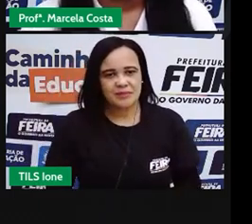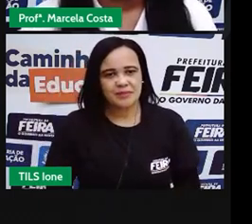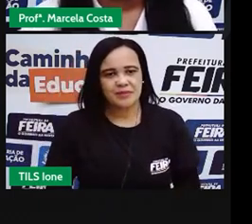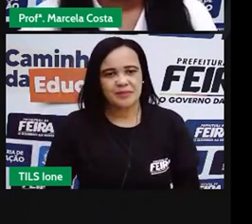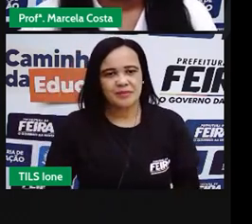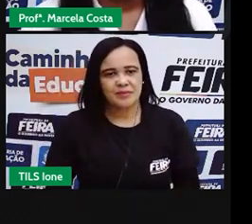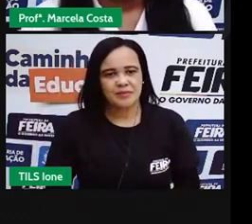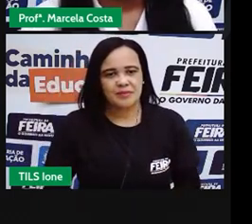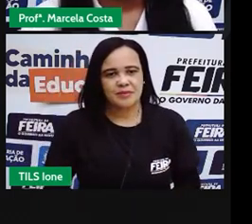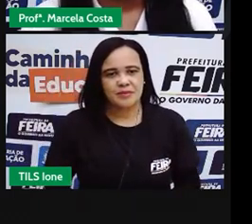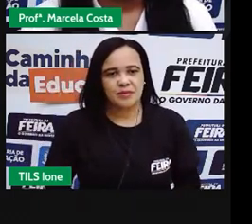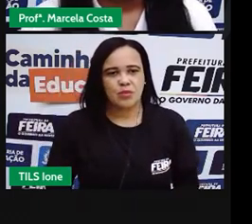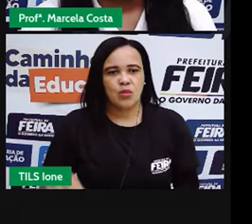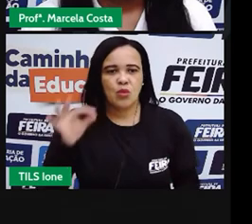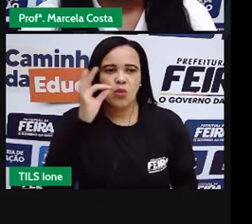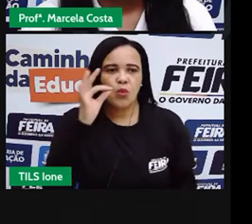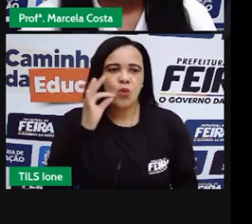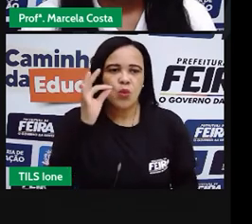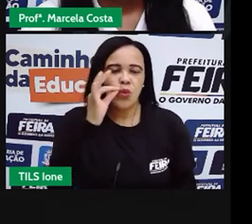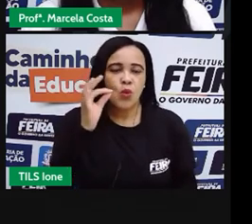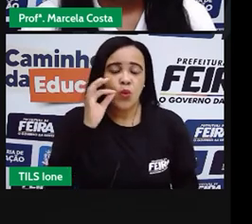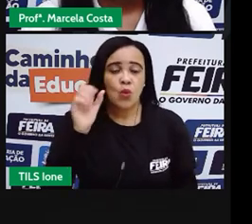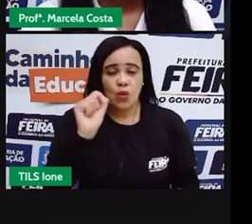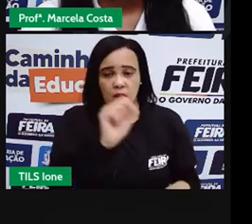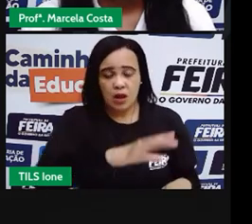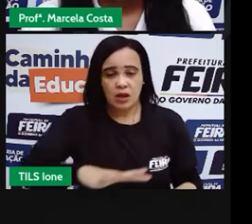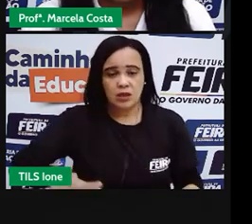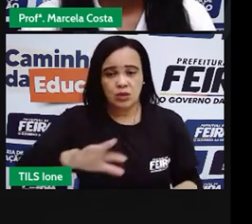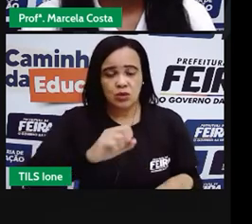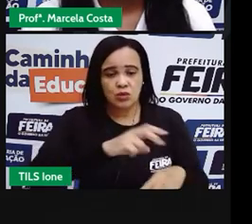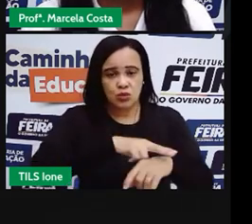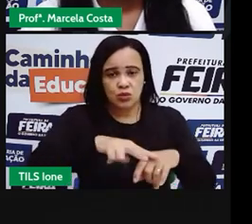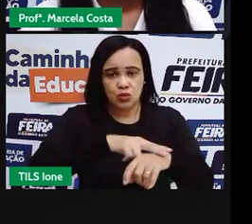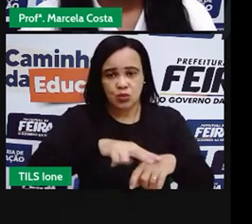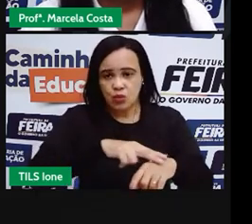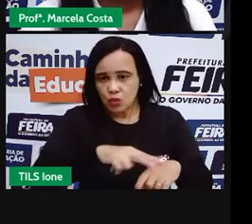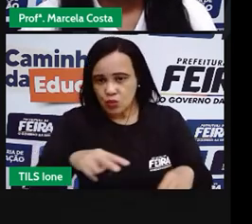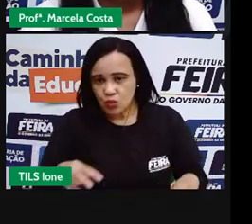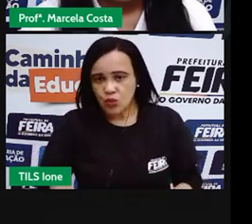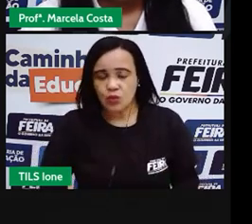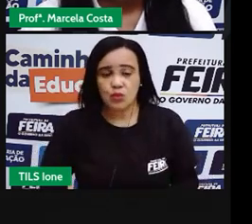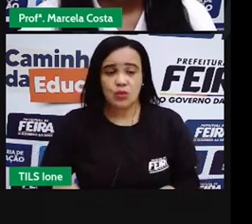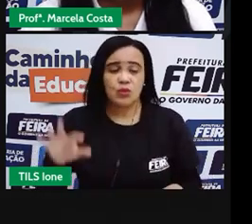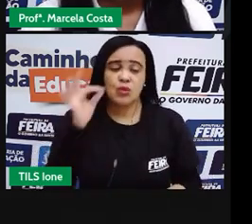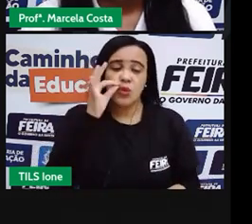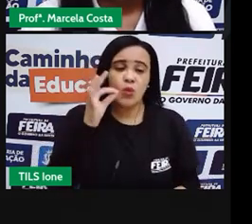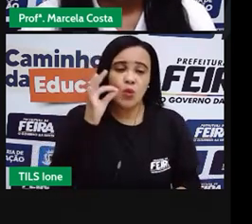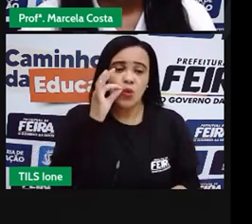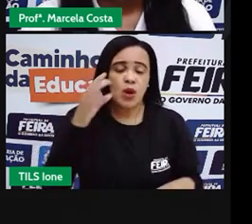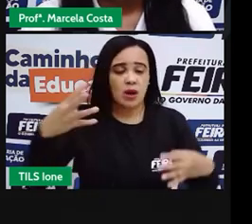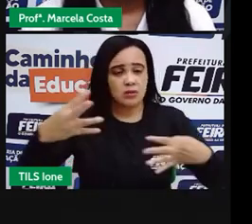O rato do campo e o rato da cidade.